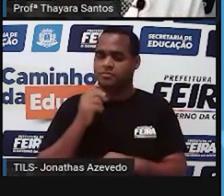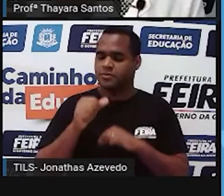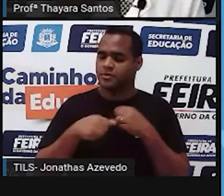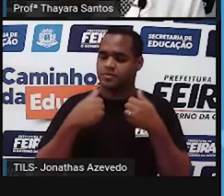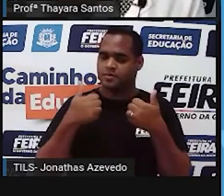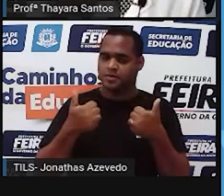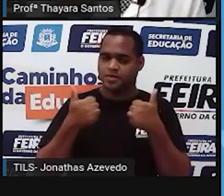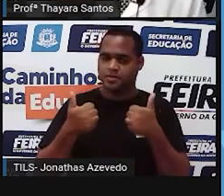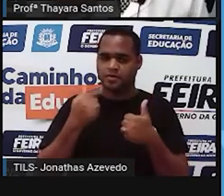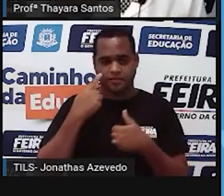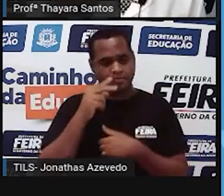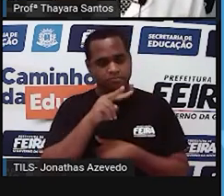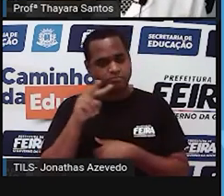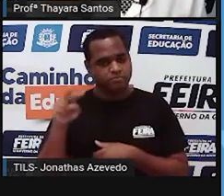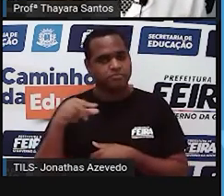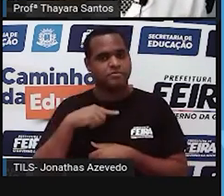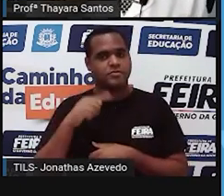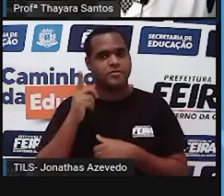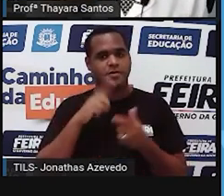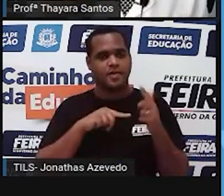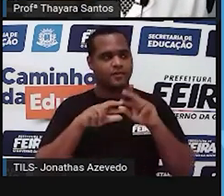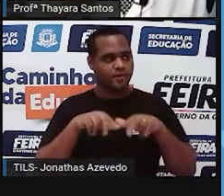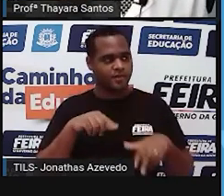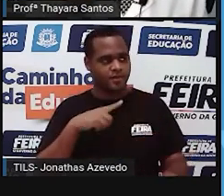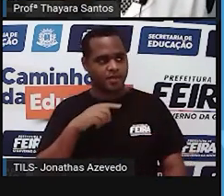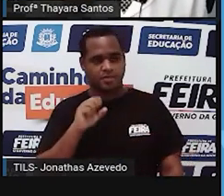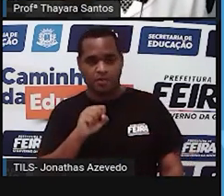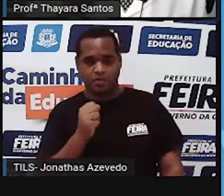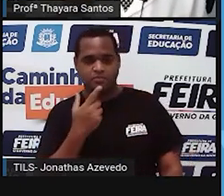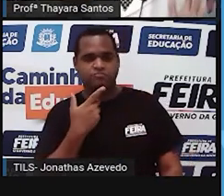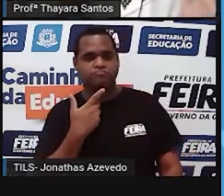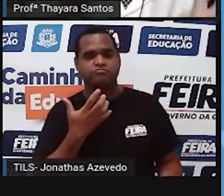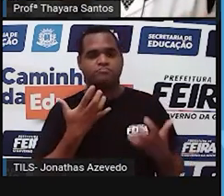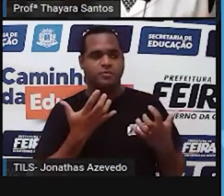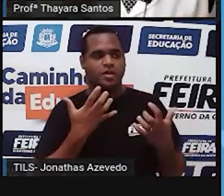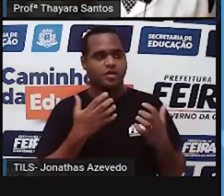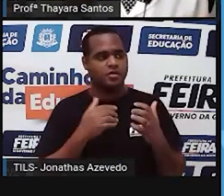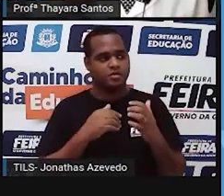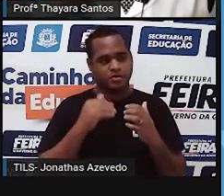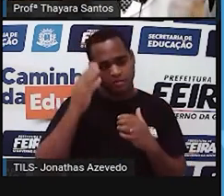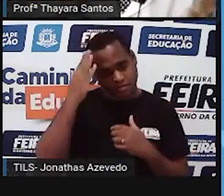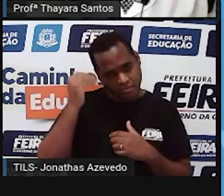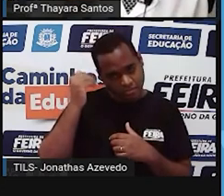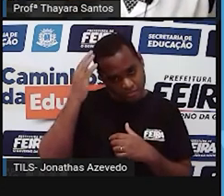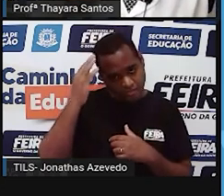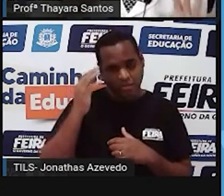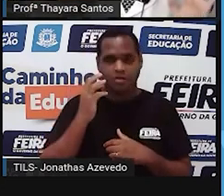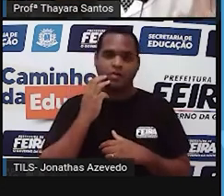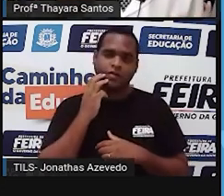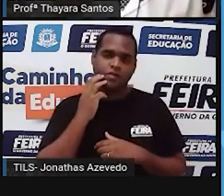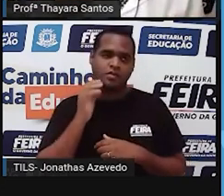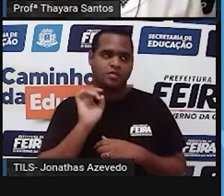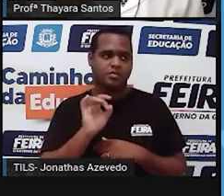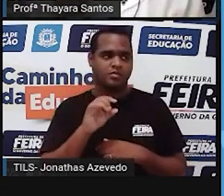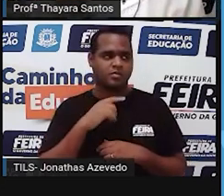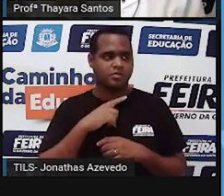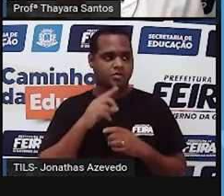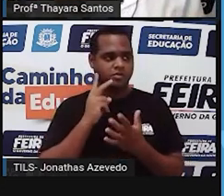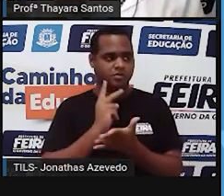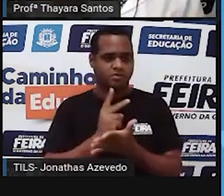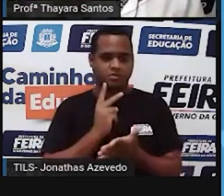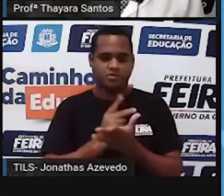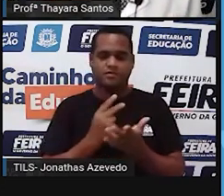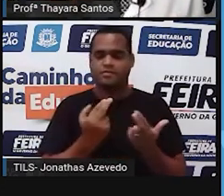observável. A mesma coisa. Se eu quiser pintar meu cabelo de rosa, eu vou mudar meu fenótipo. Mas o meu genótipo continua sendo igual.